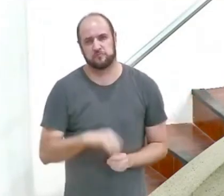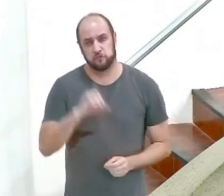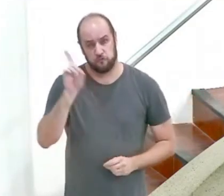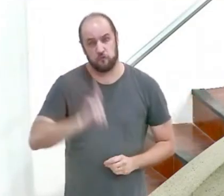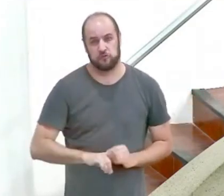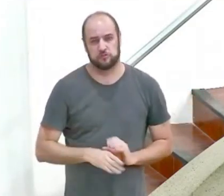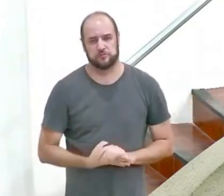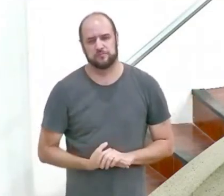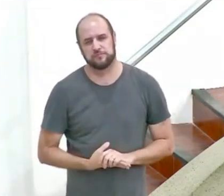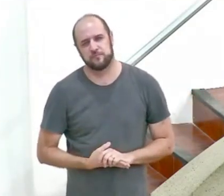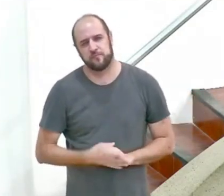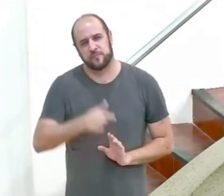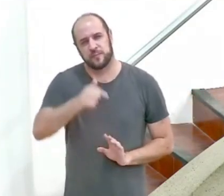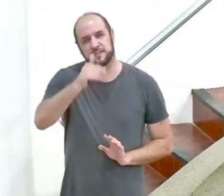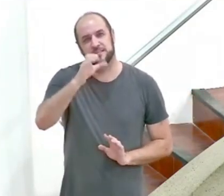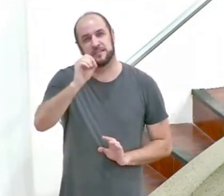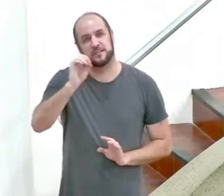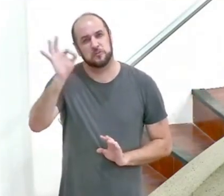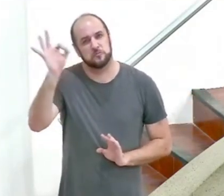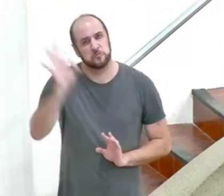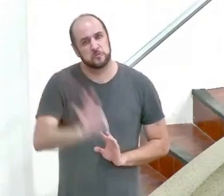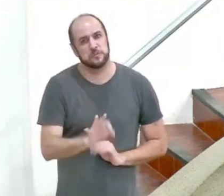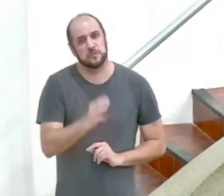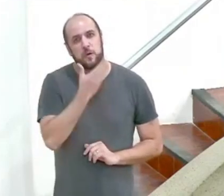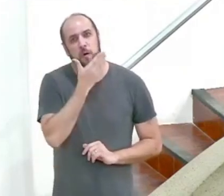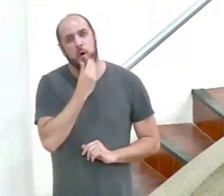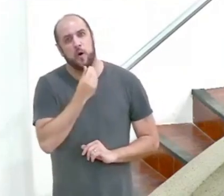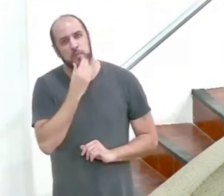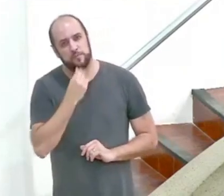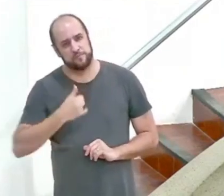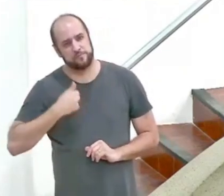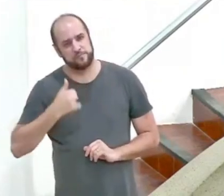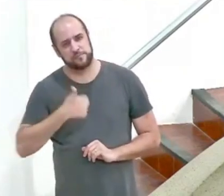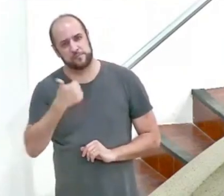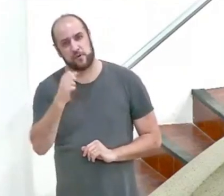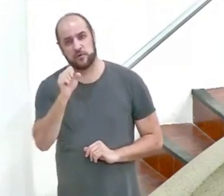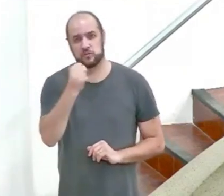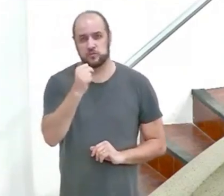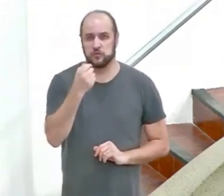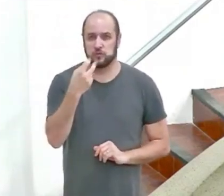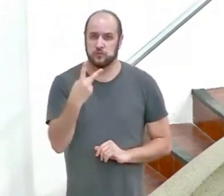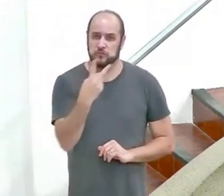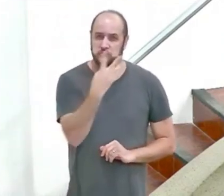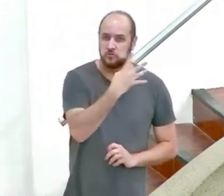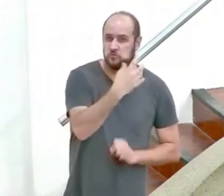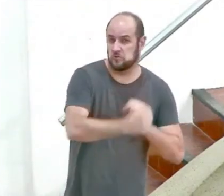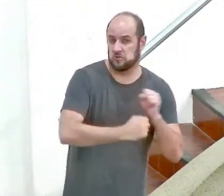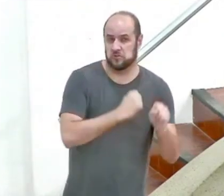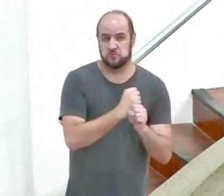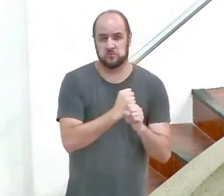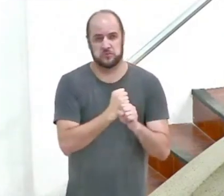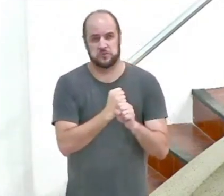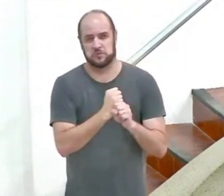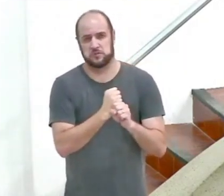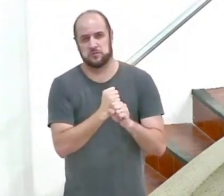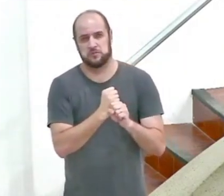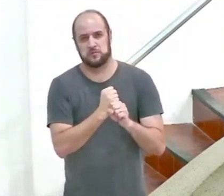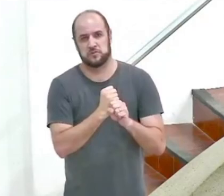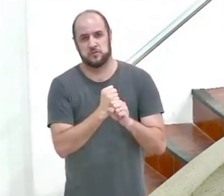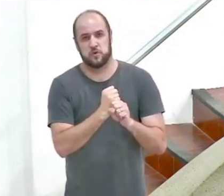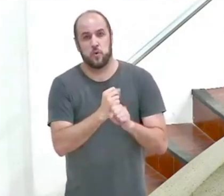70% dos homens entre 18 e 24 anos consomem